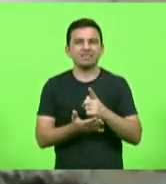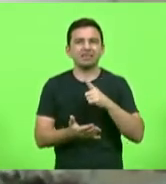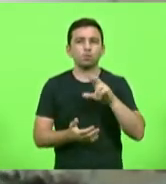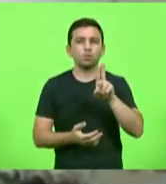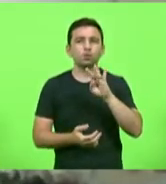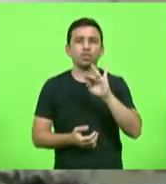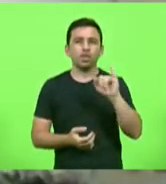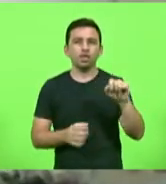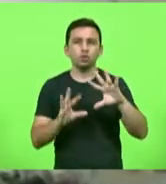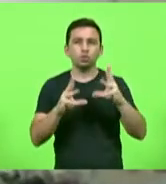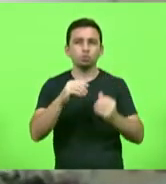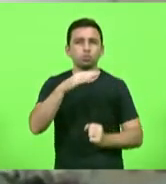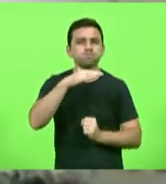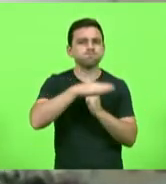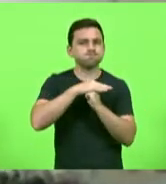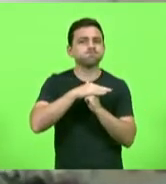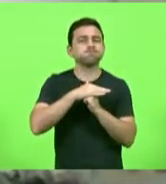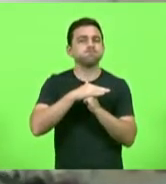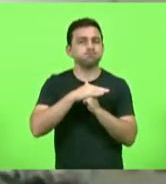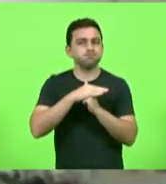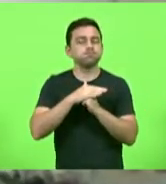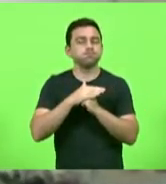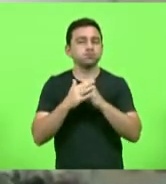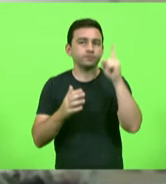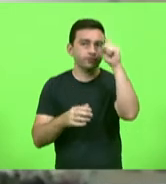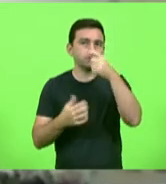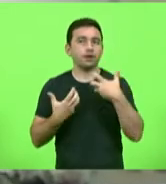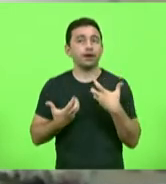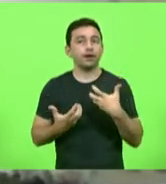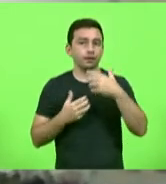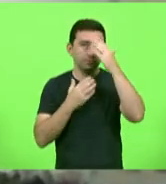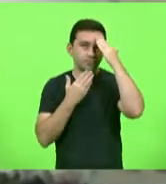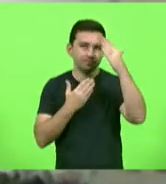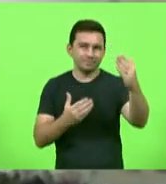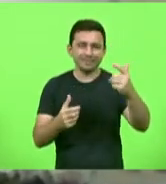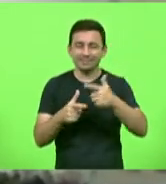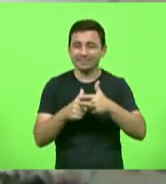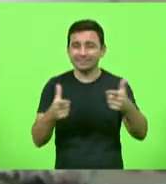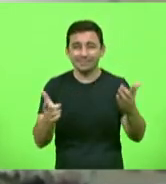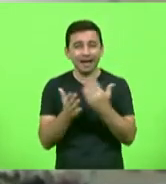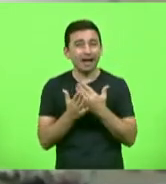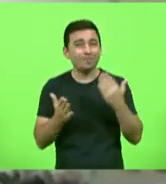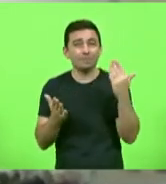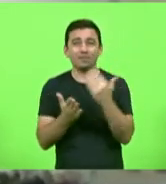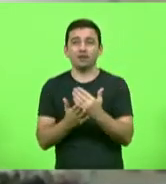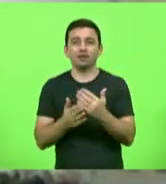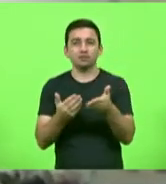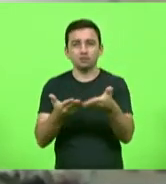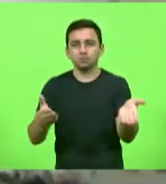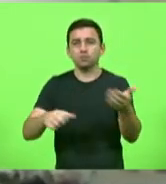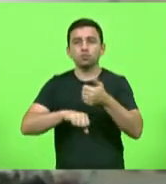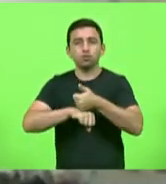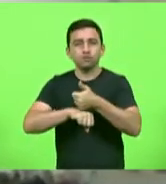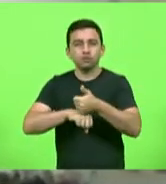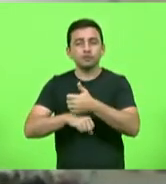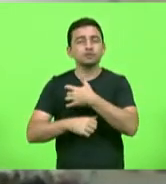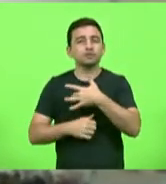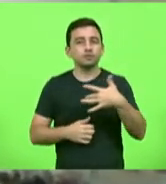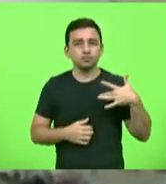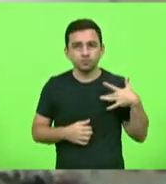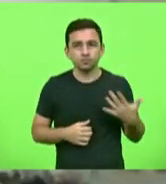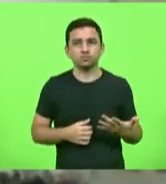lotadas então eu quero agradecer aqui imensamente aos profissionais da saúde